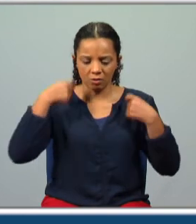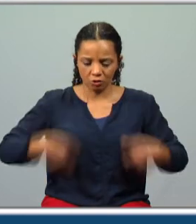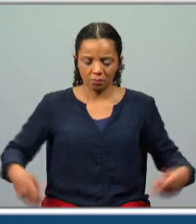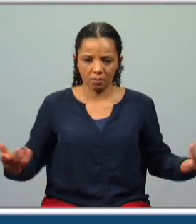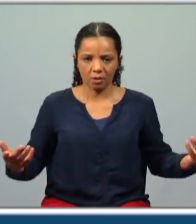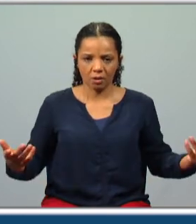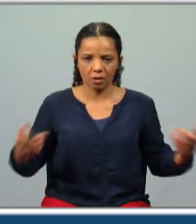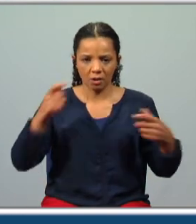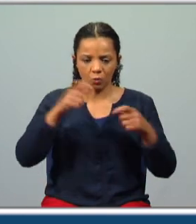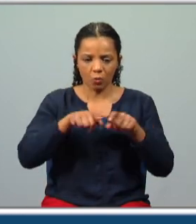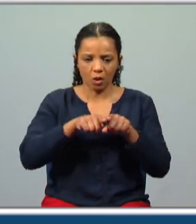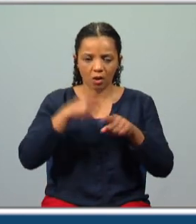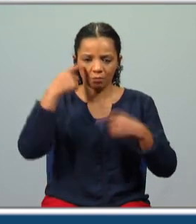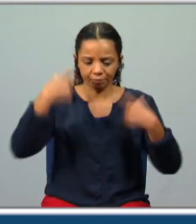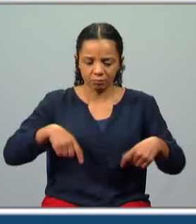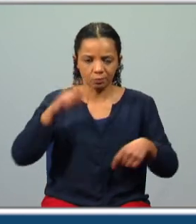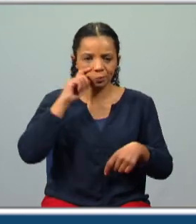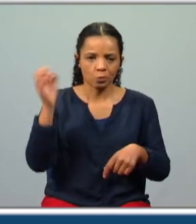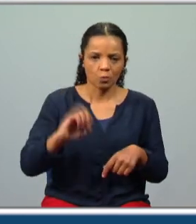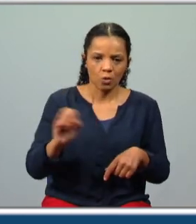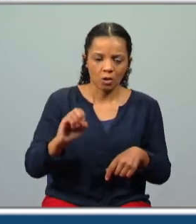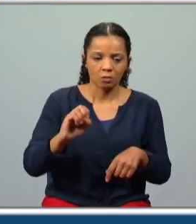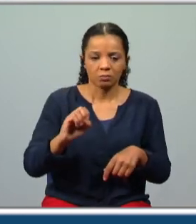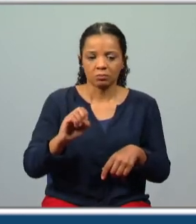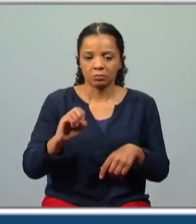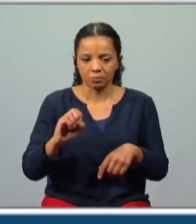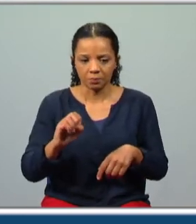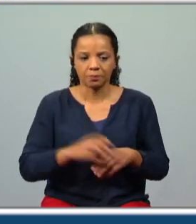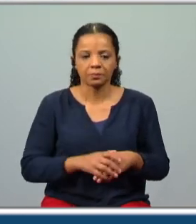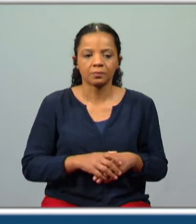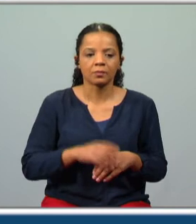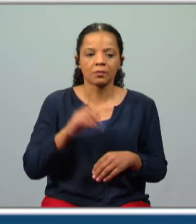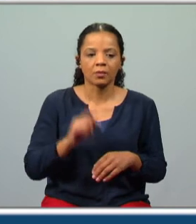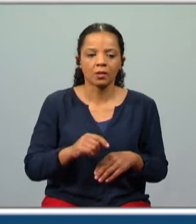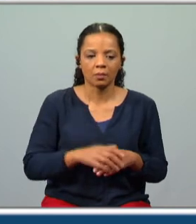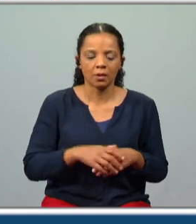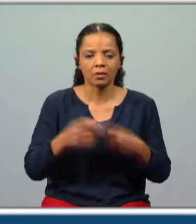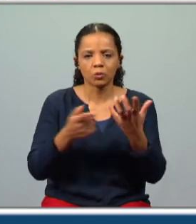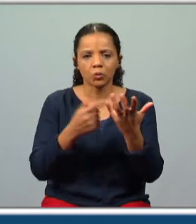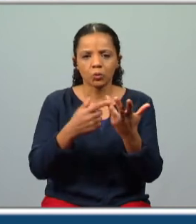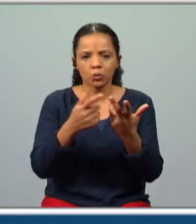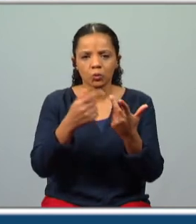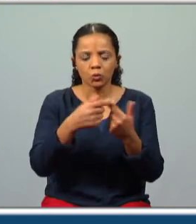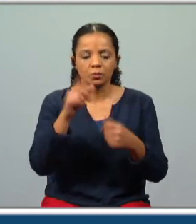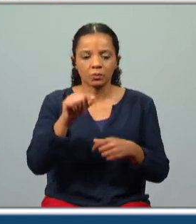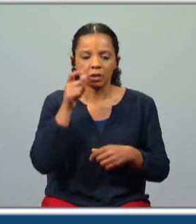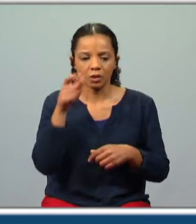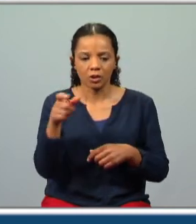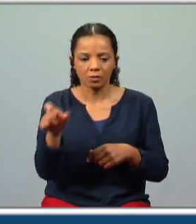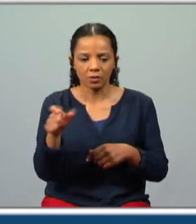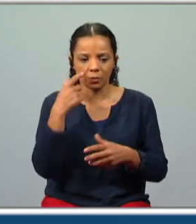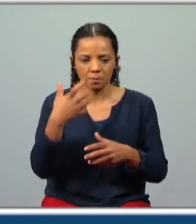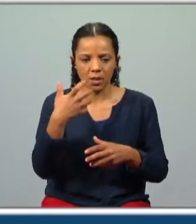ver nua desprotegida perante os elementos temos ali uma enumeração e a adjetivação